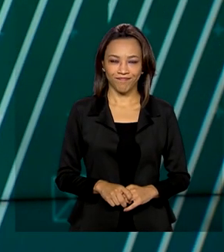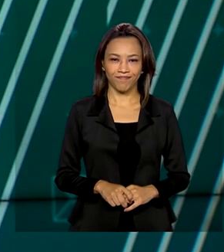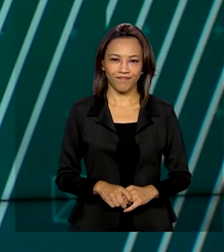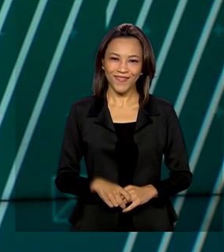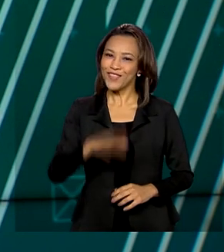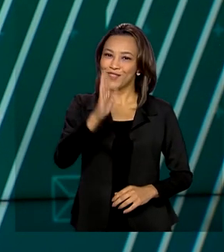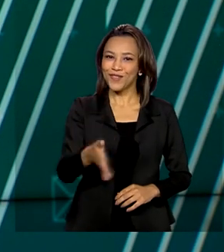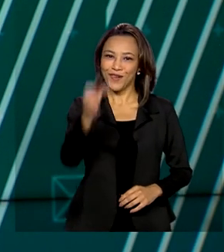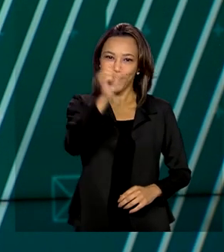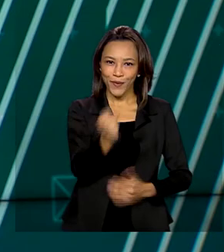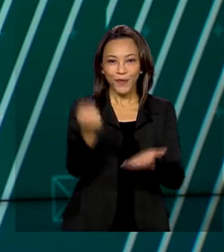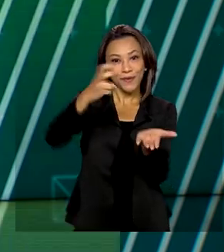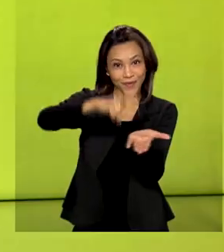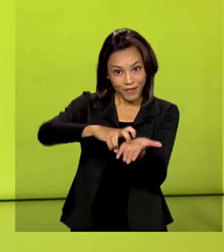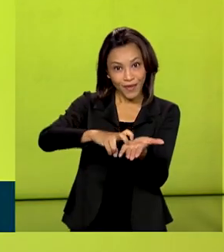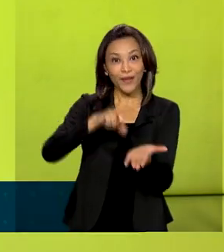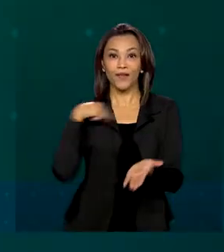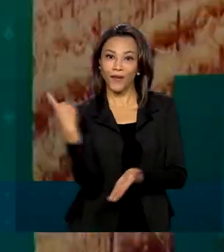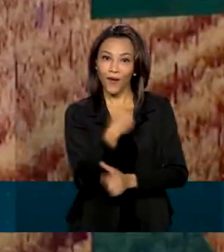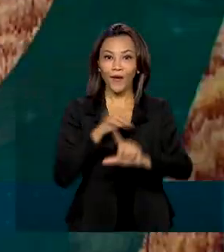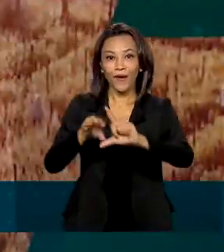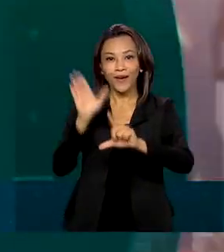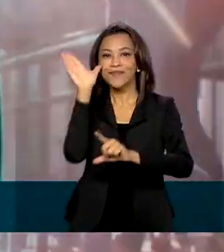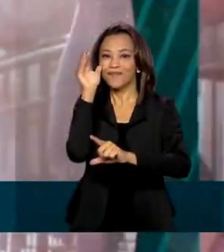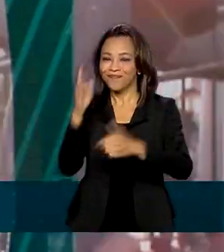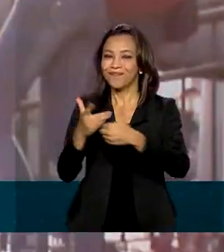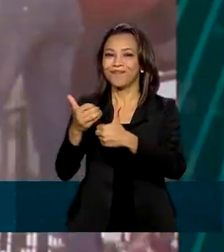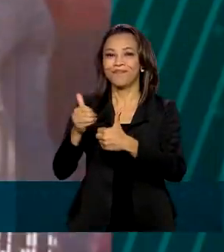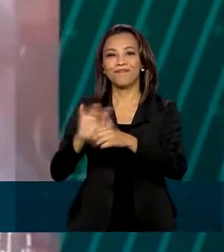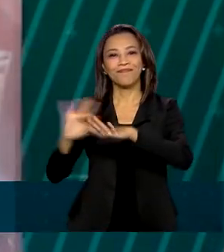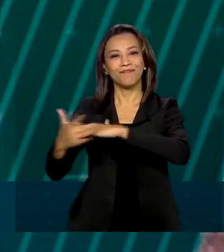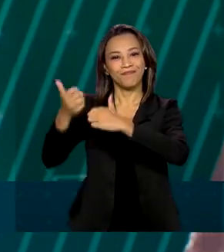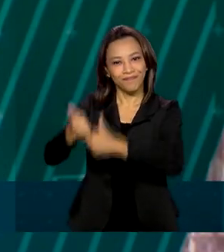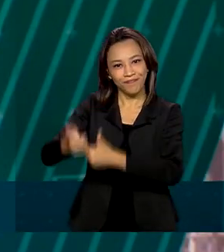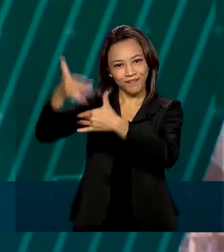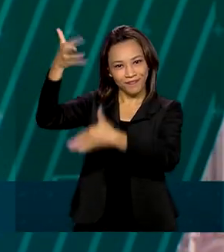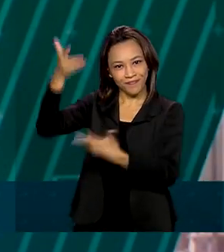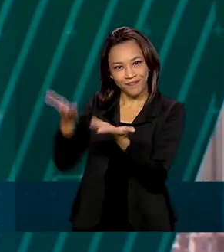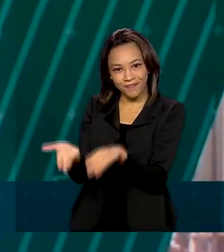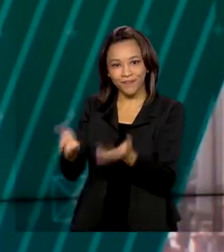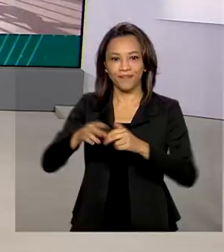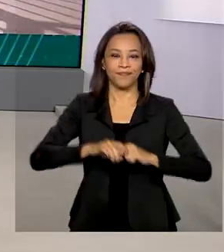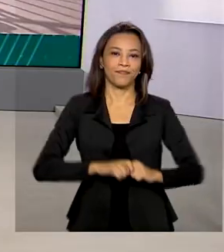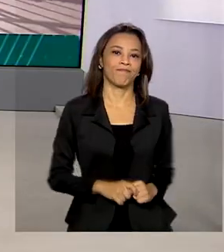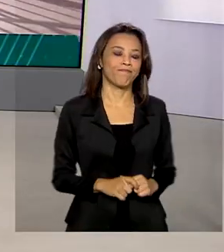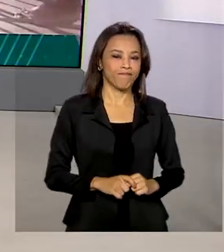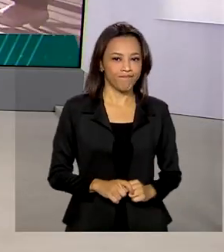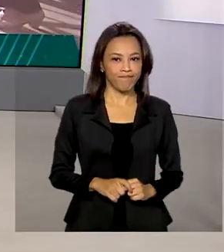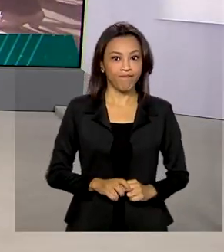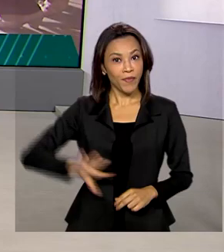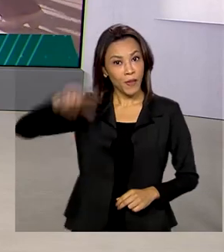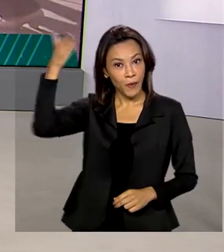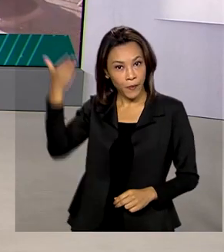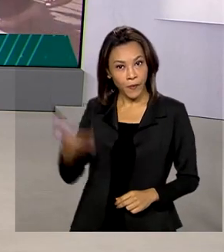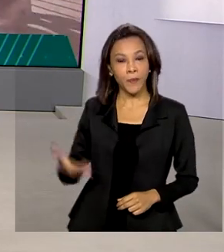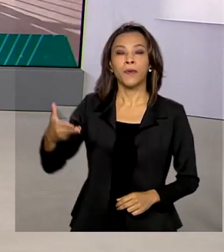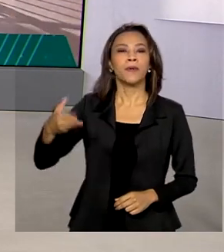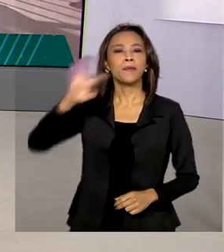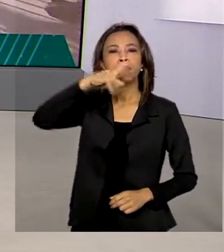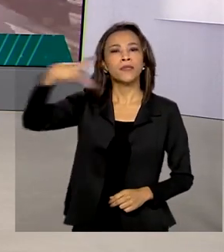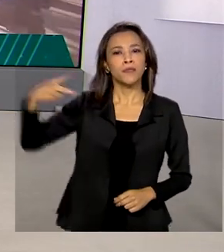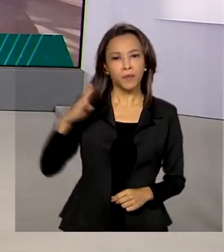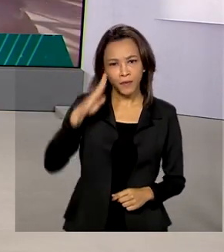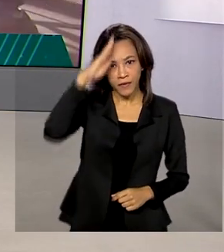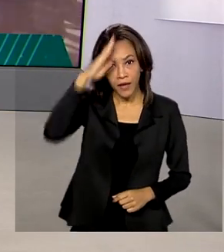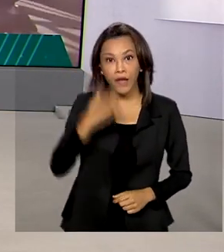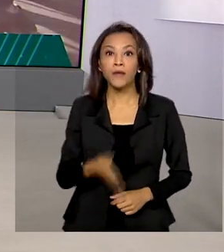São 8 horas da manhã e nós estamos ao vivo também pelas redes sociais. O presidente Jair Bolsonaro